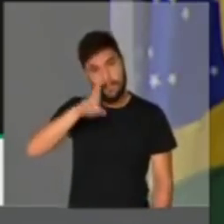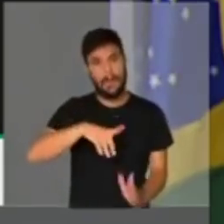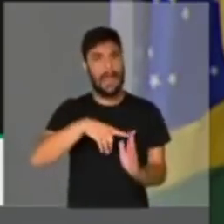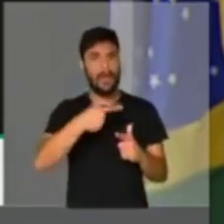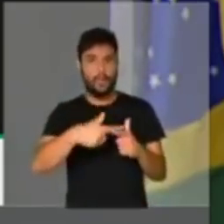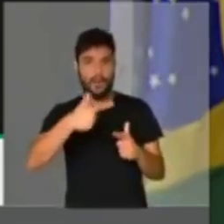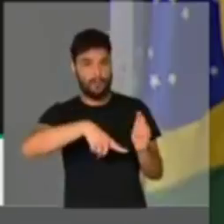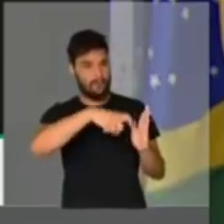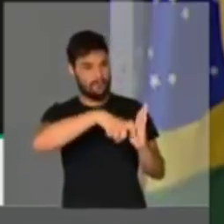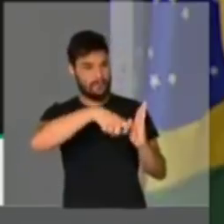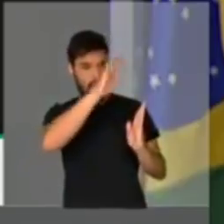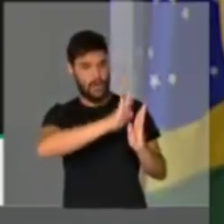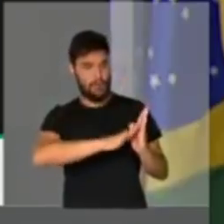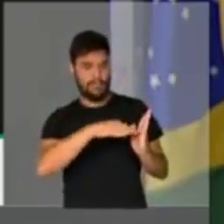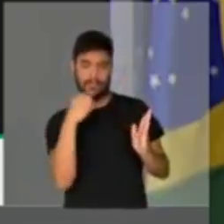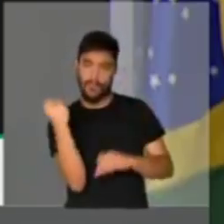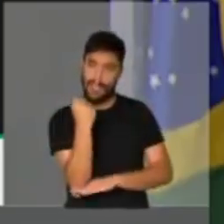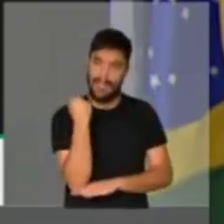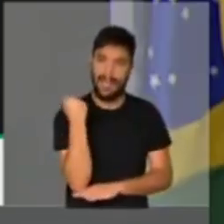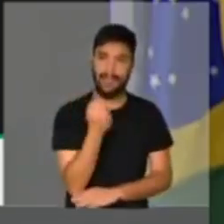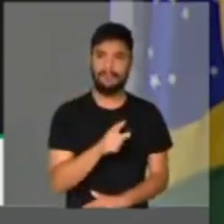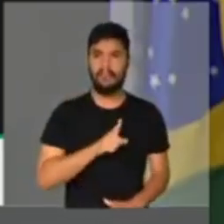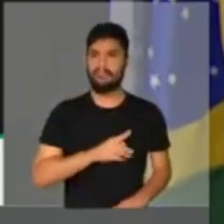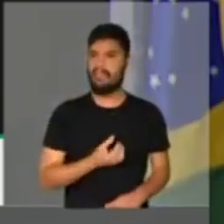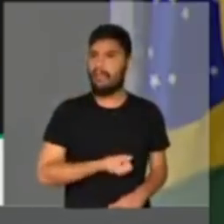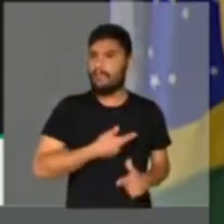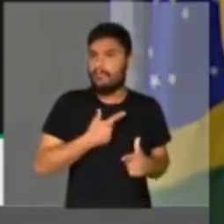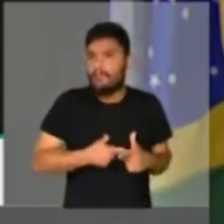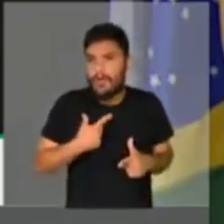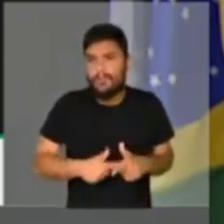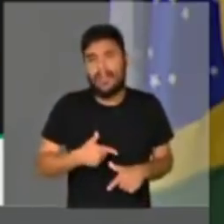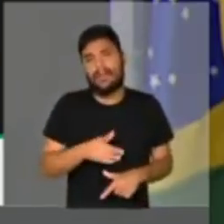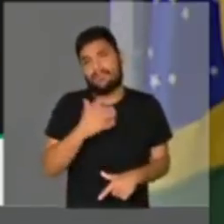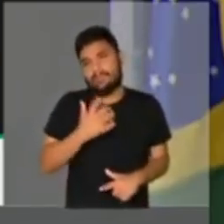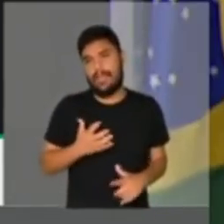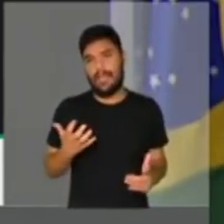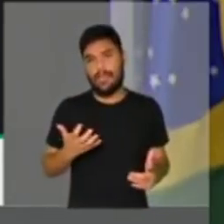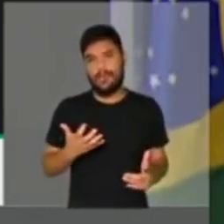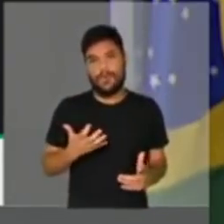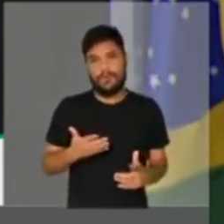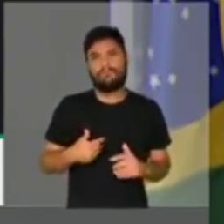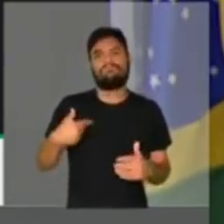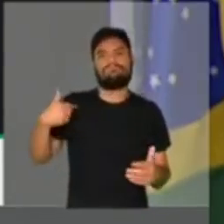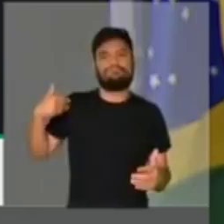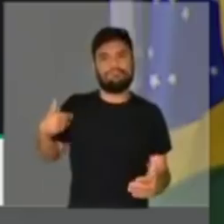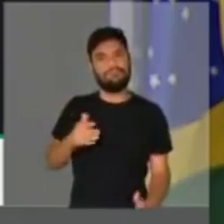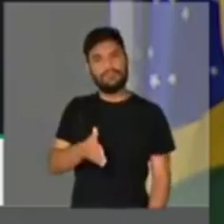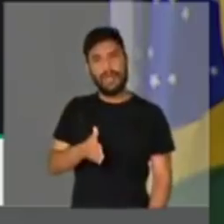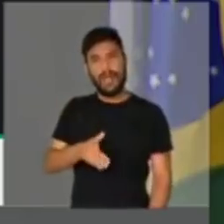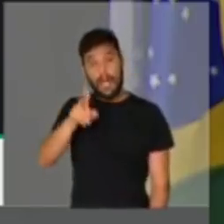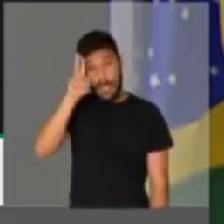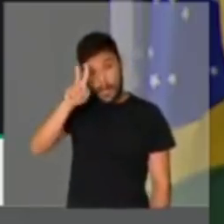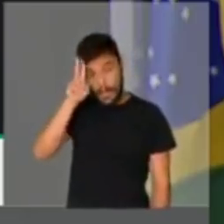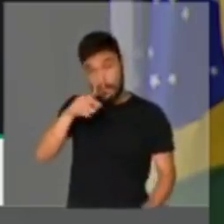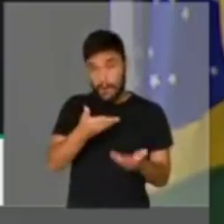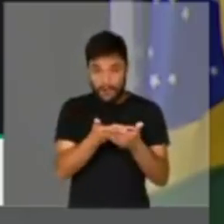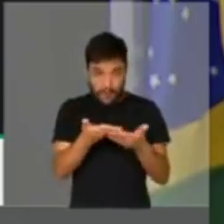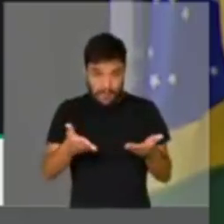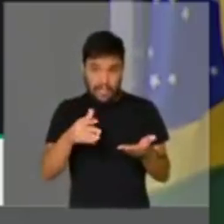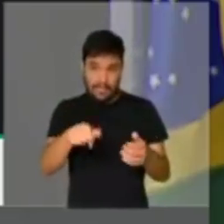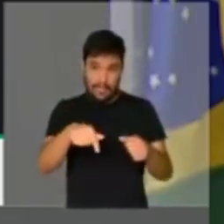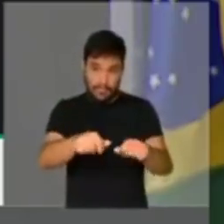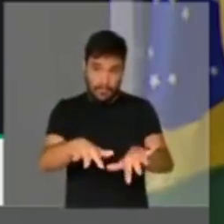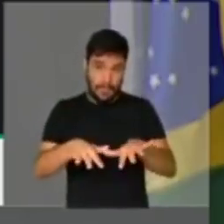é grave e tem problemas da noite para o dia. E justamente para trazer essa lembrança aqui para o plenário, Sr.